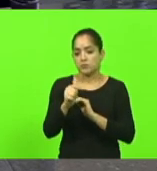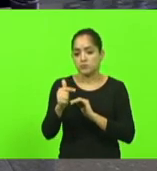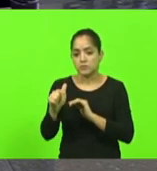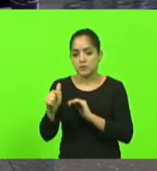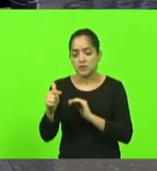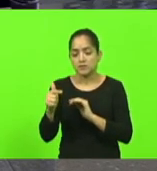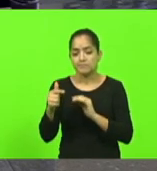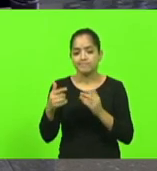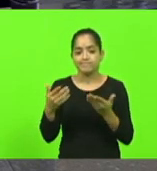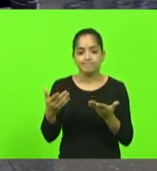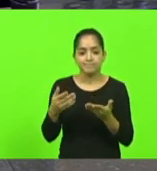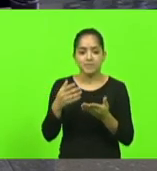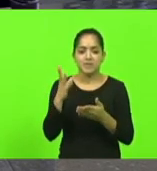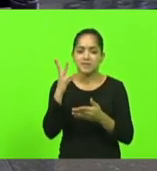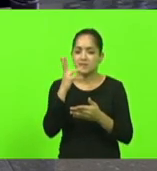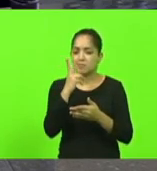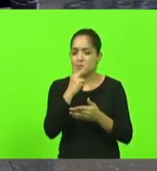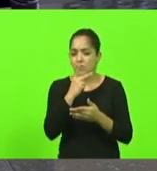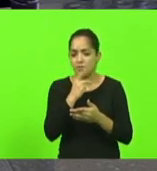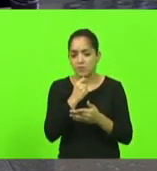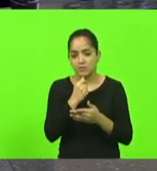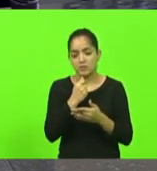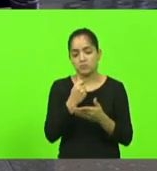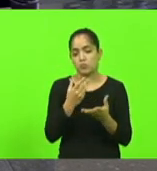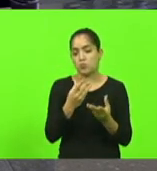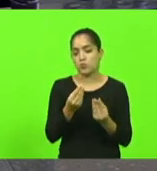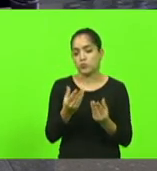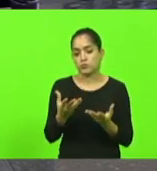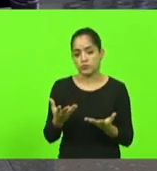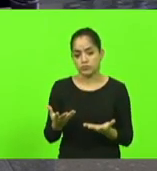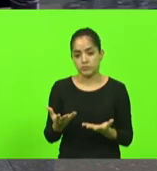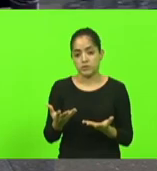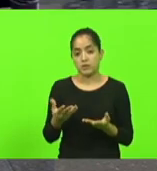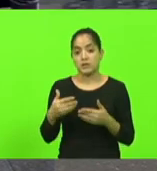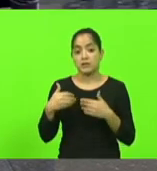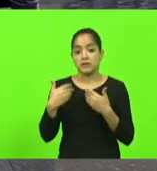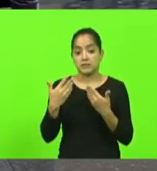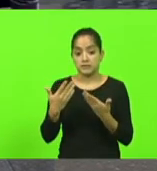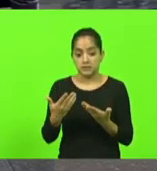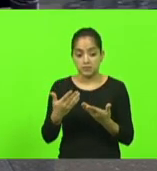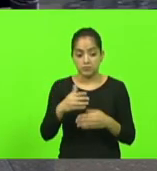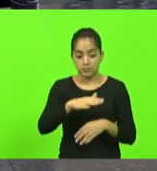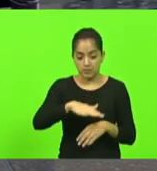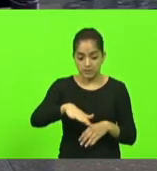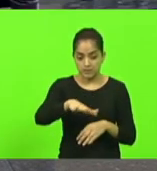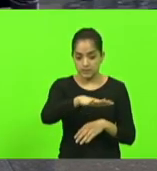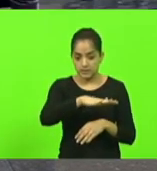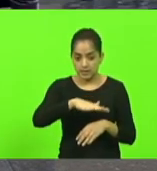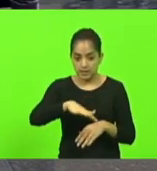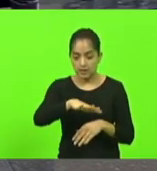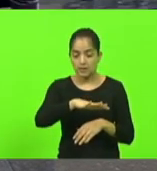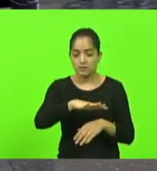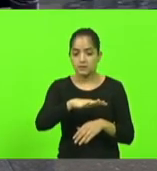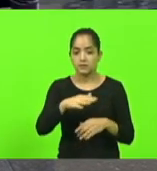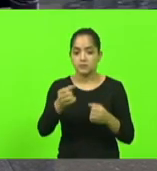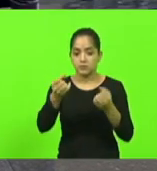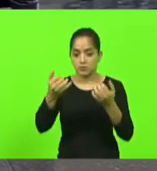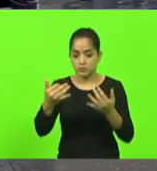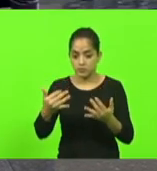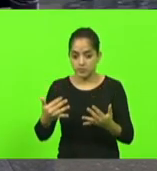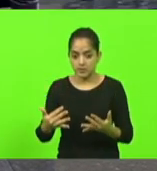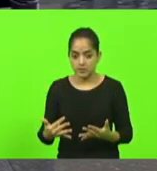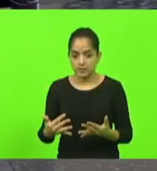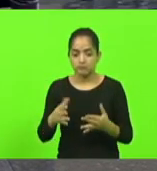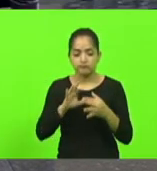que ela demore tanto então esse setor o setor produtivo e do qual eu tenho um